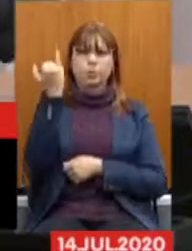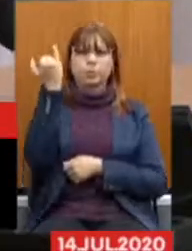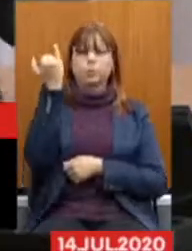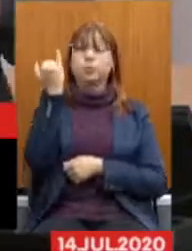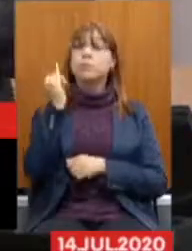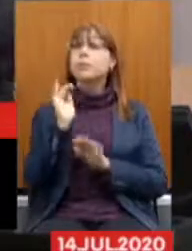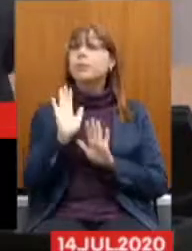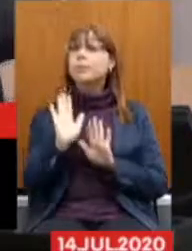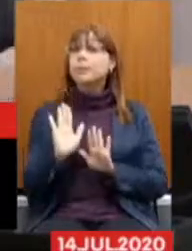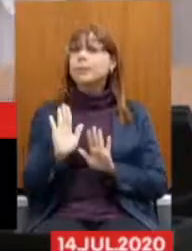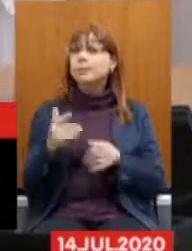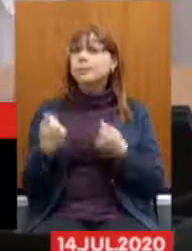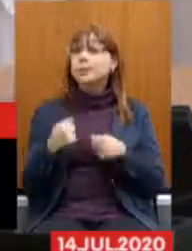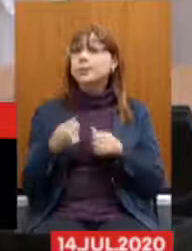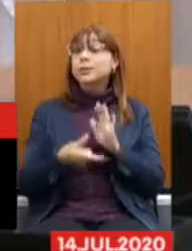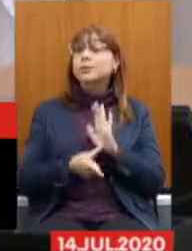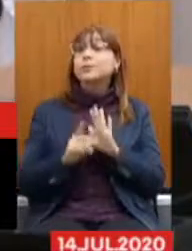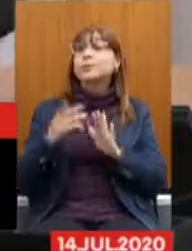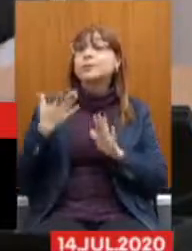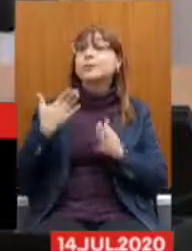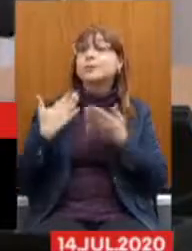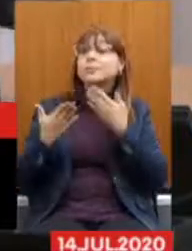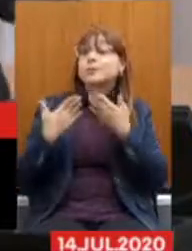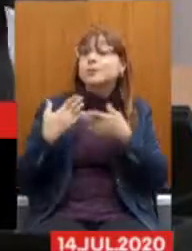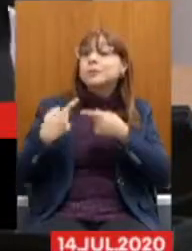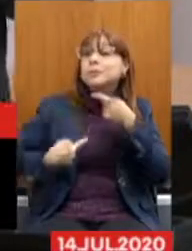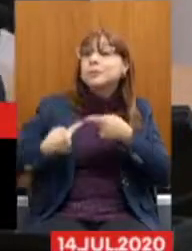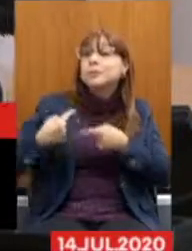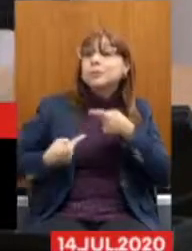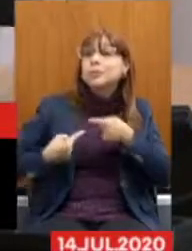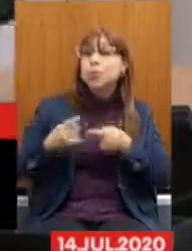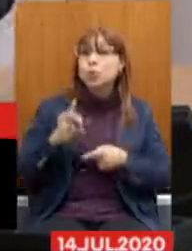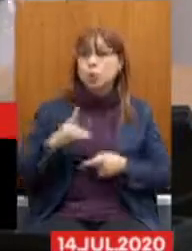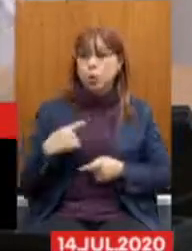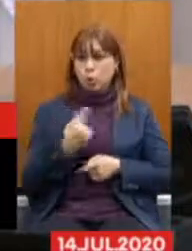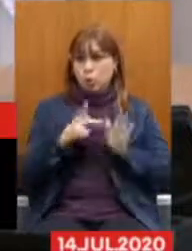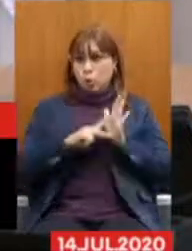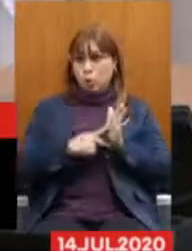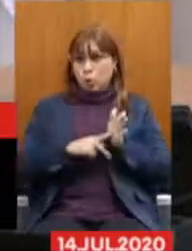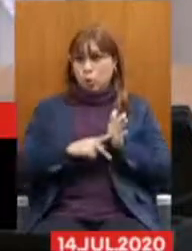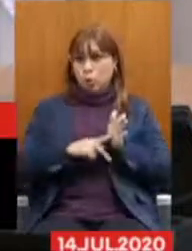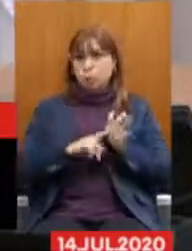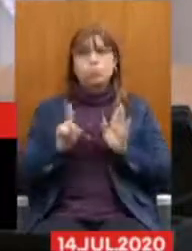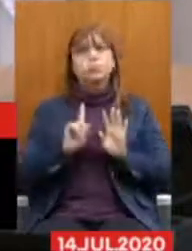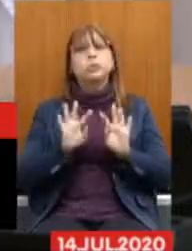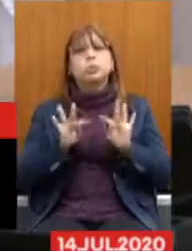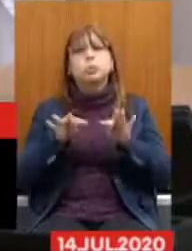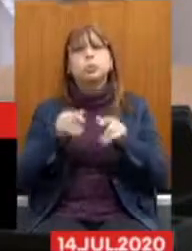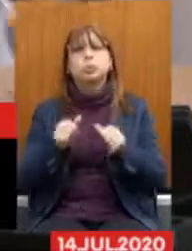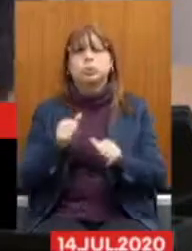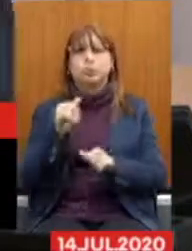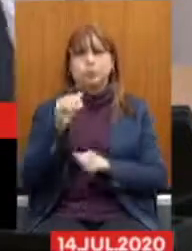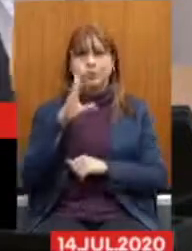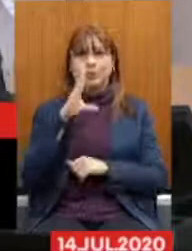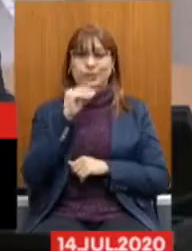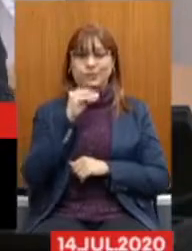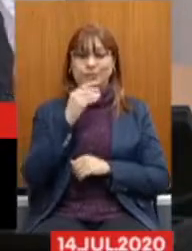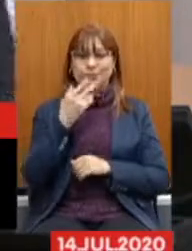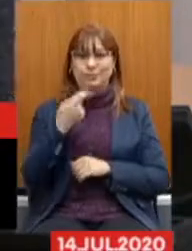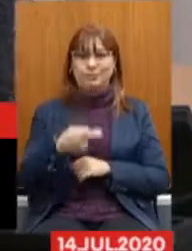mas desde que ela seja debatida, não só com o nosso sindicalista, mas com todos os trabalhadores do plenário.